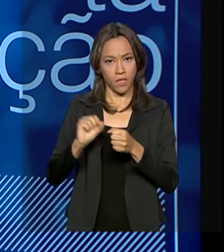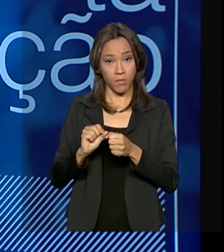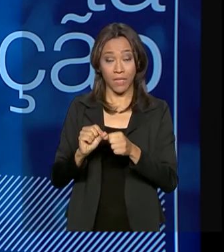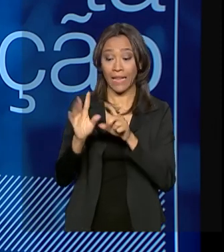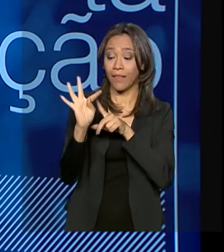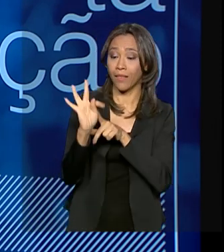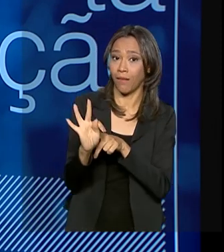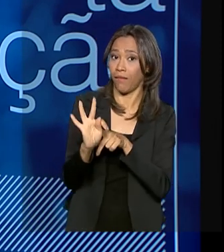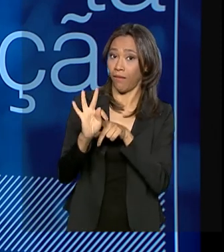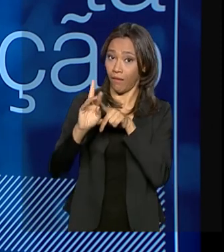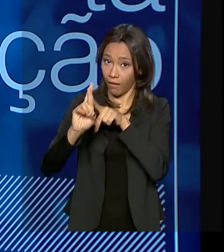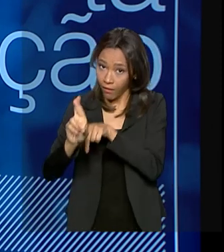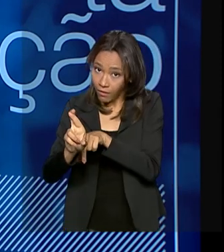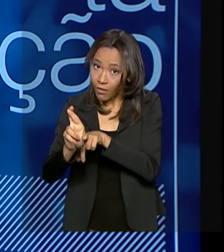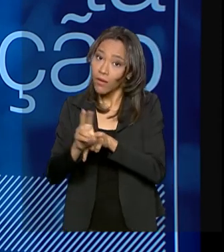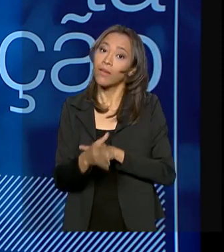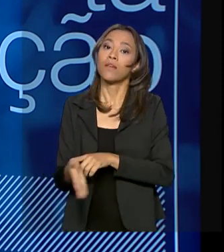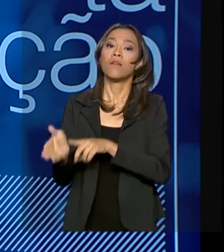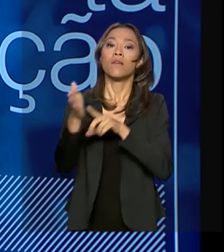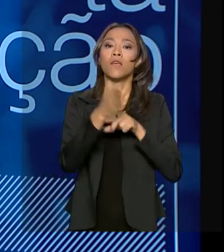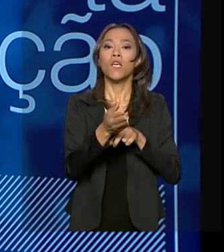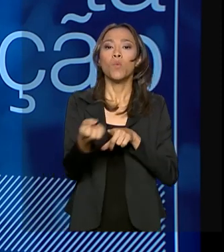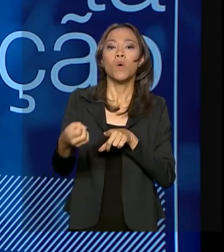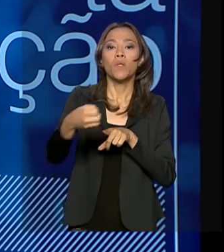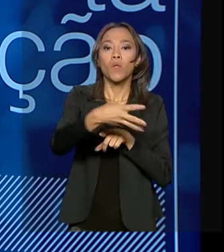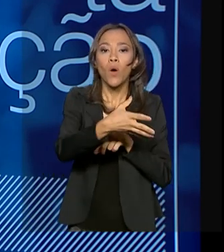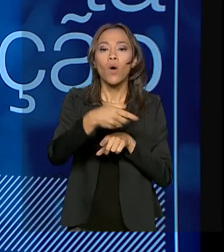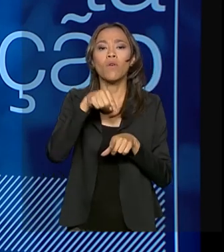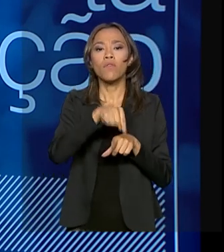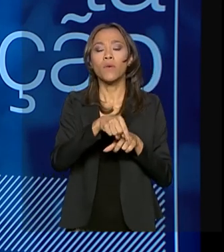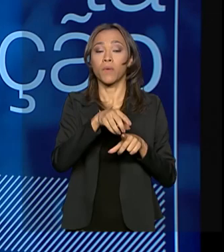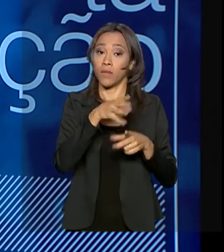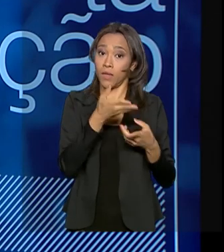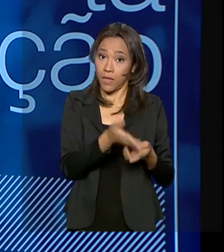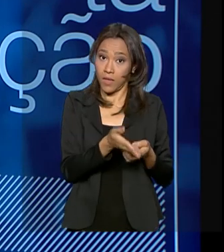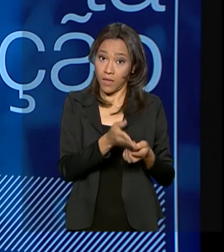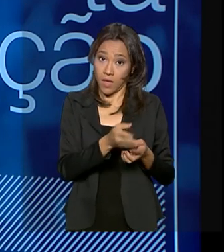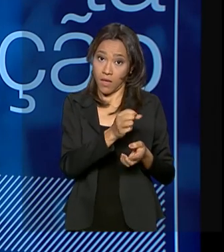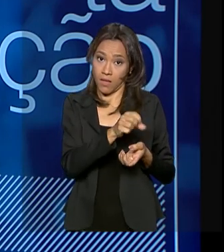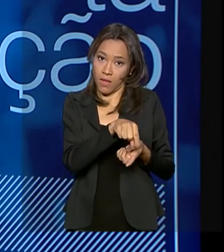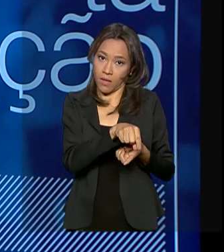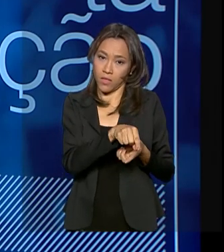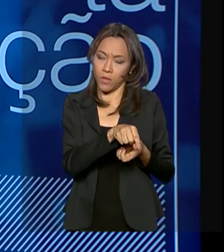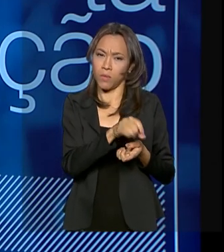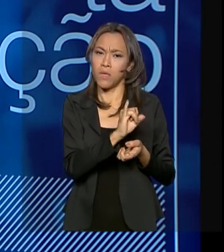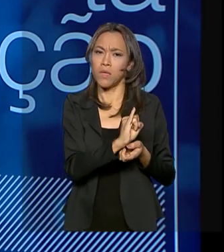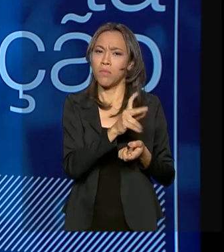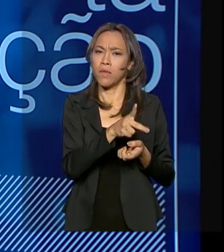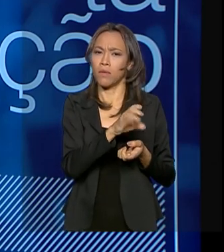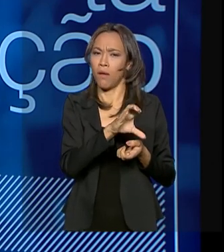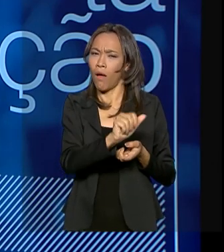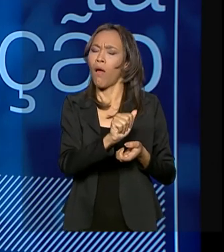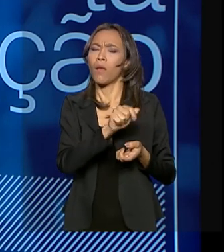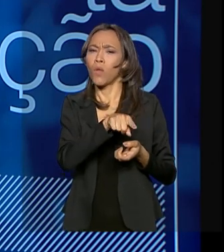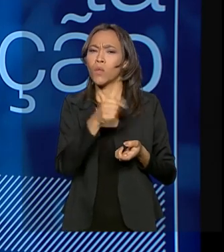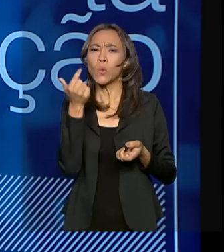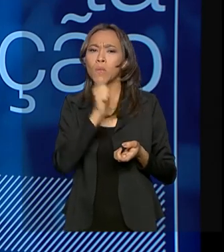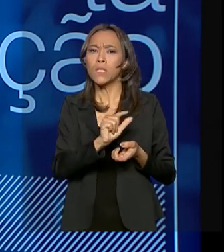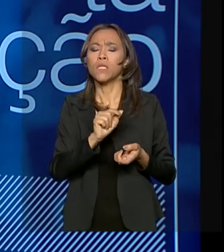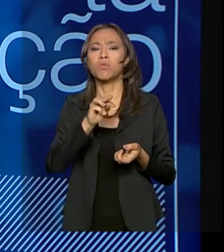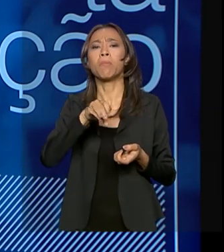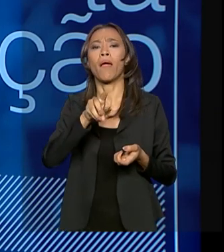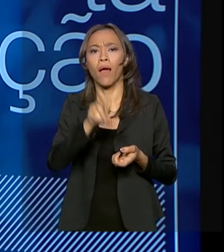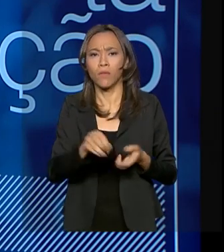e na inclusão de uma nova linha por IPCA, nós ganhamos muito mercado. Então, para resumir,